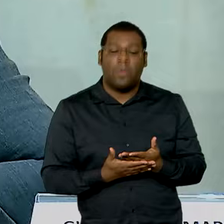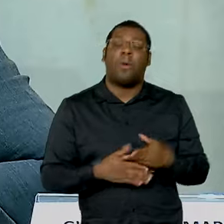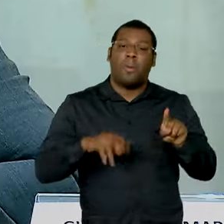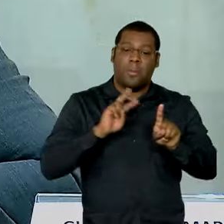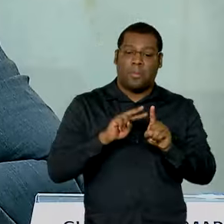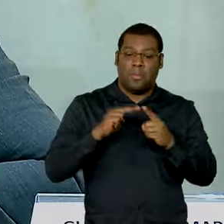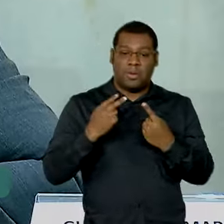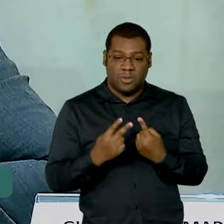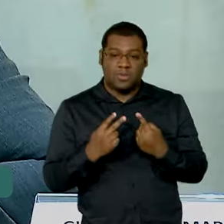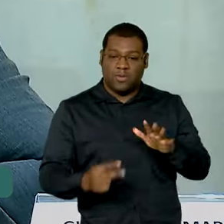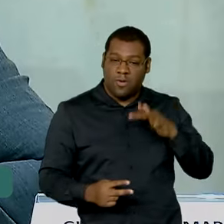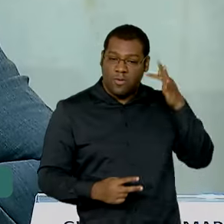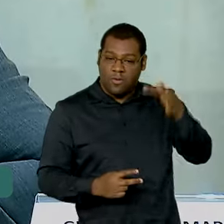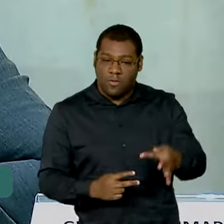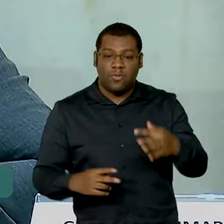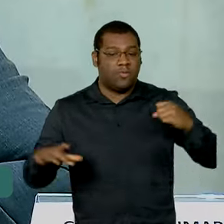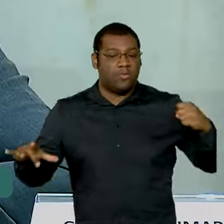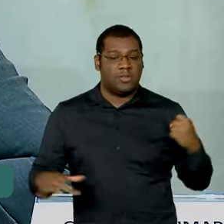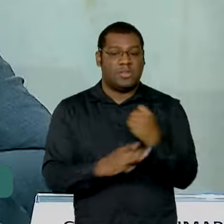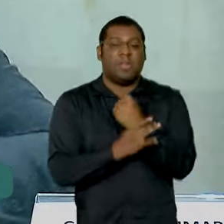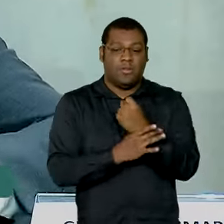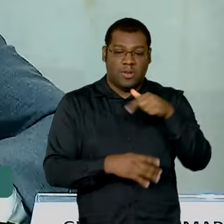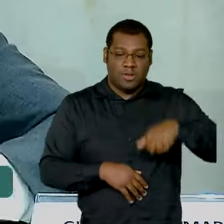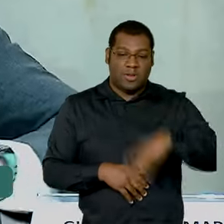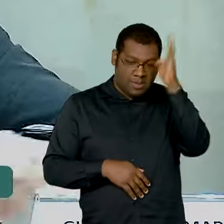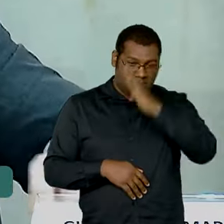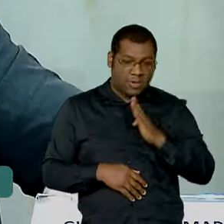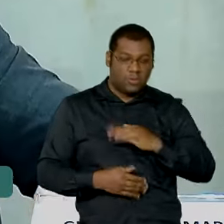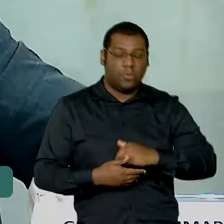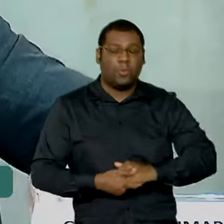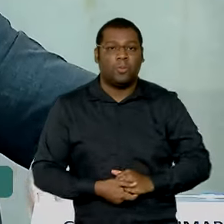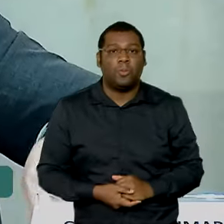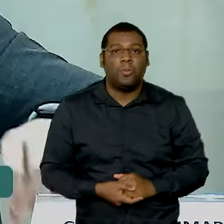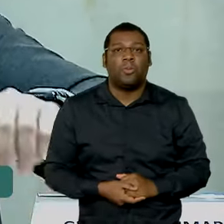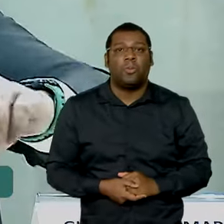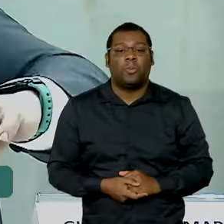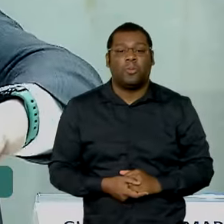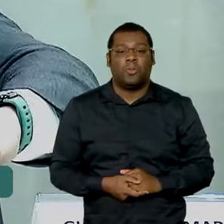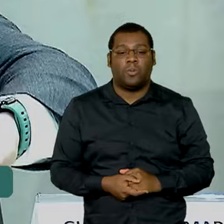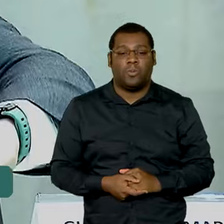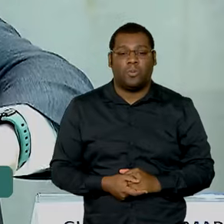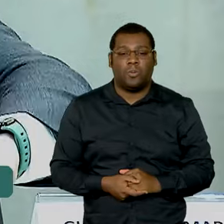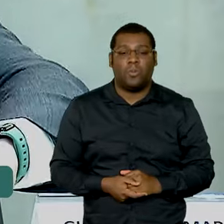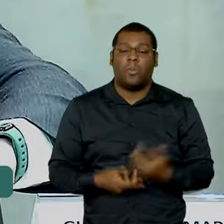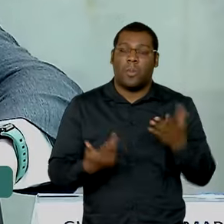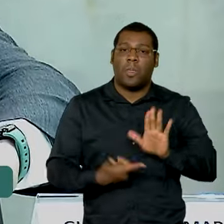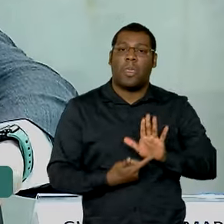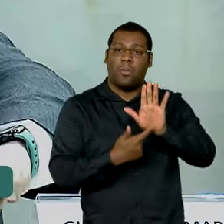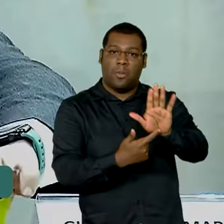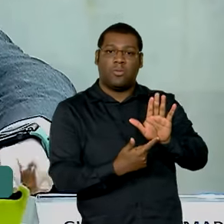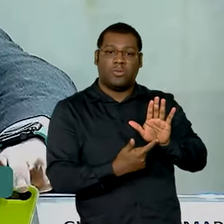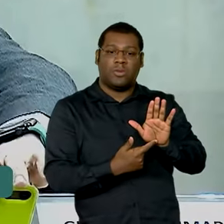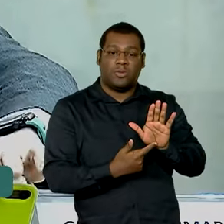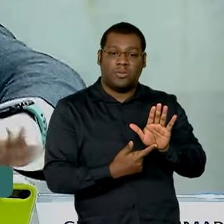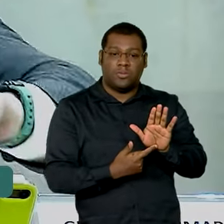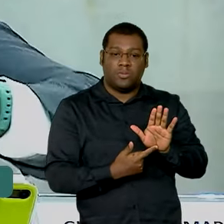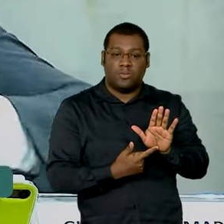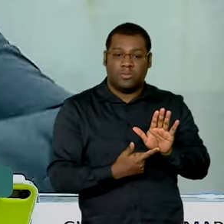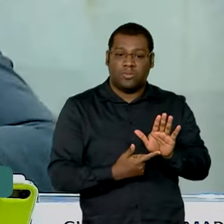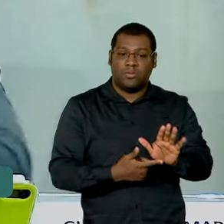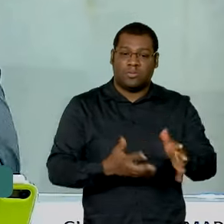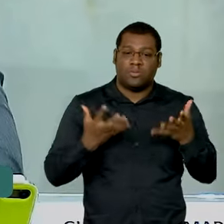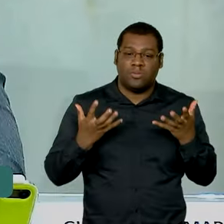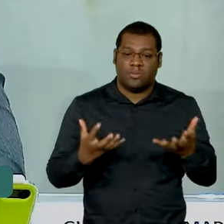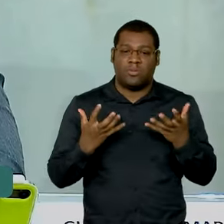perspectiva de um futuro melhor para o país. E aí eu gostaria também de destacar que todos nós